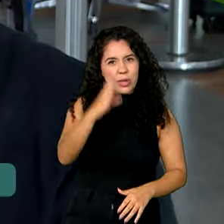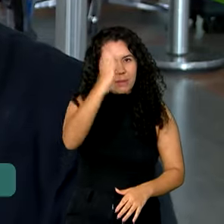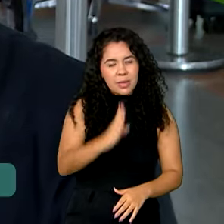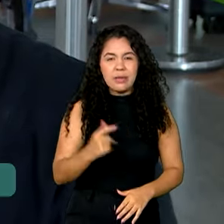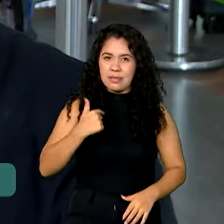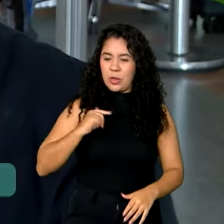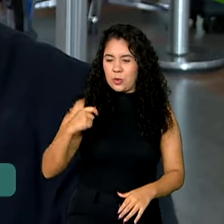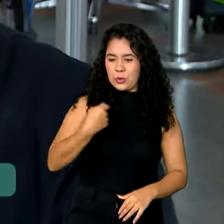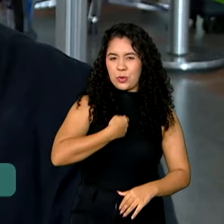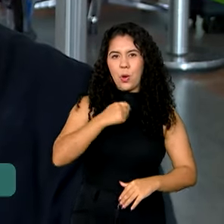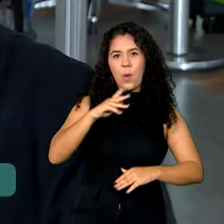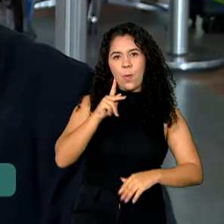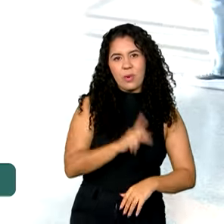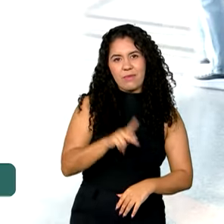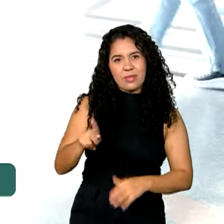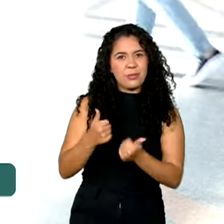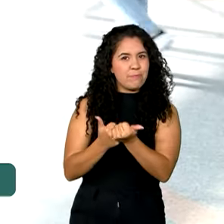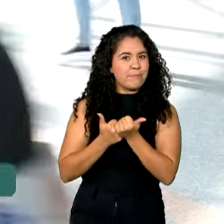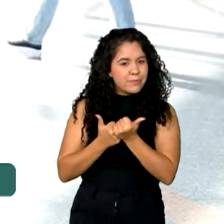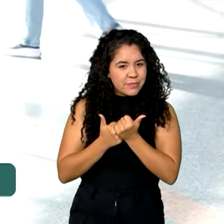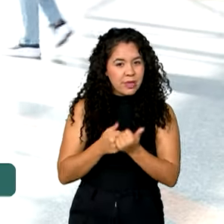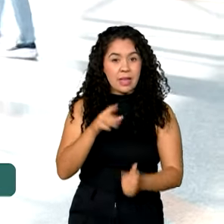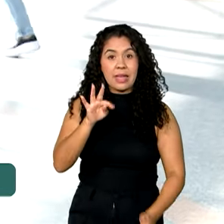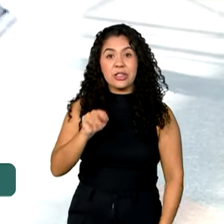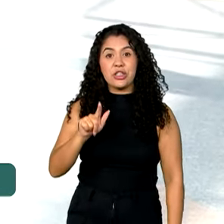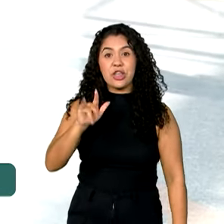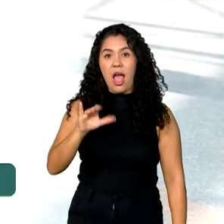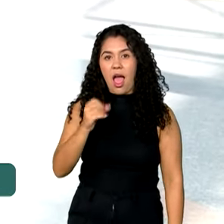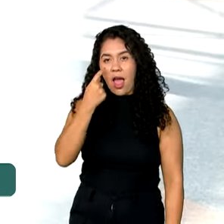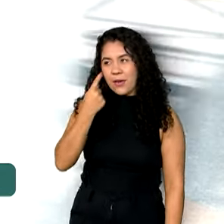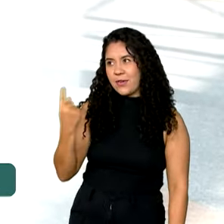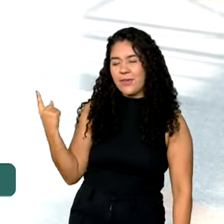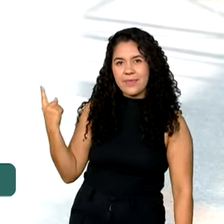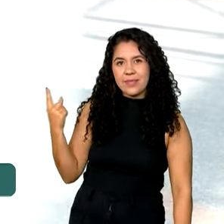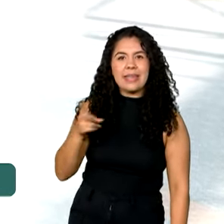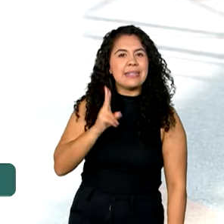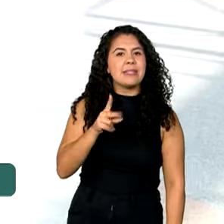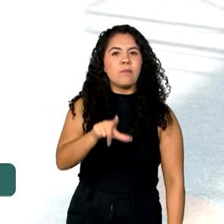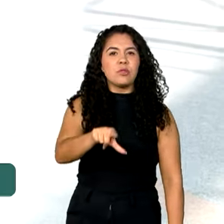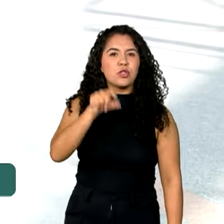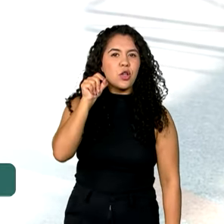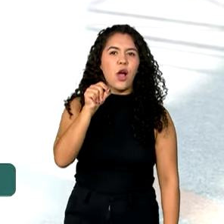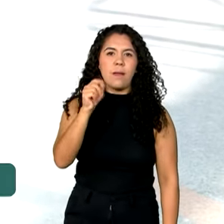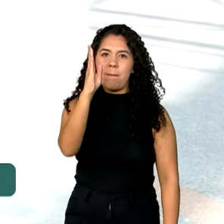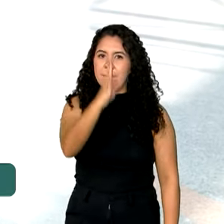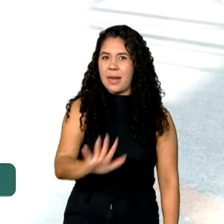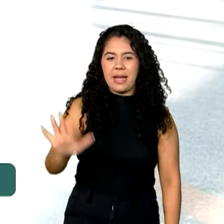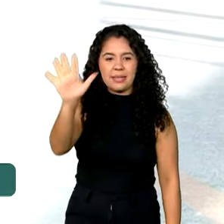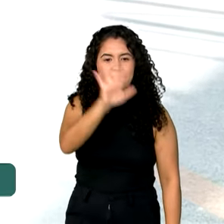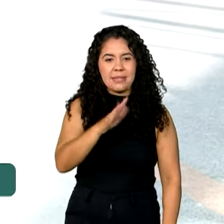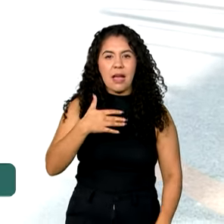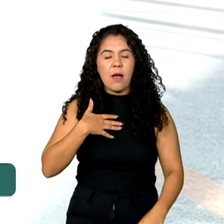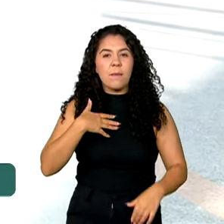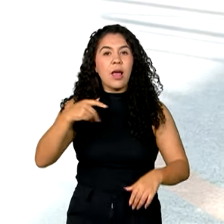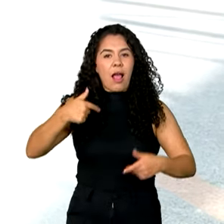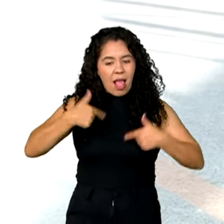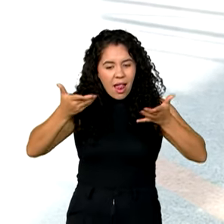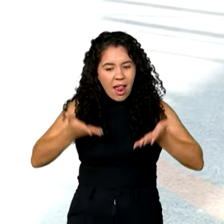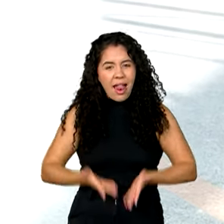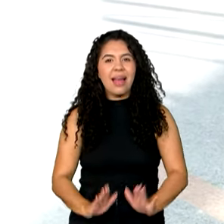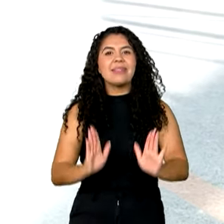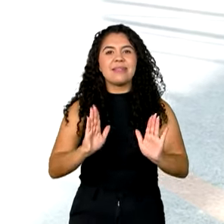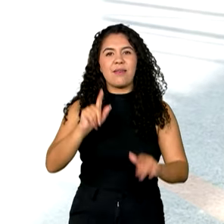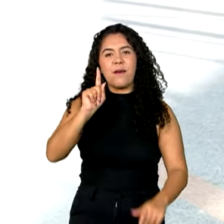de professora, me auxilia muito. Tiago tem preferência pelos destinos nacionais. Minha terra natal, Belo Horizonte